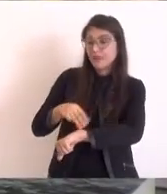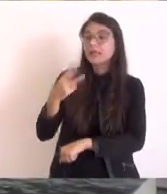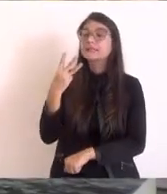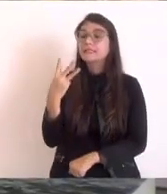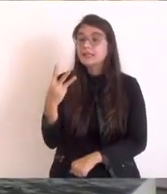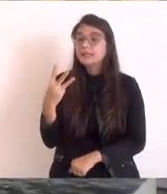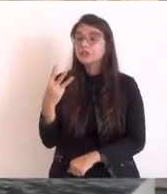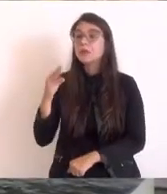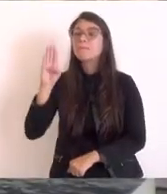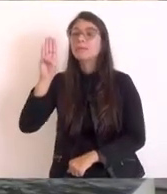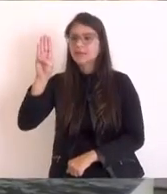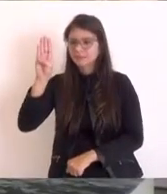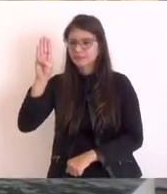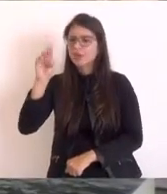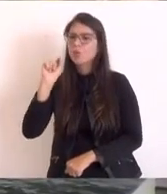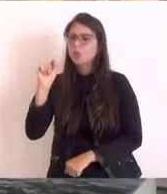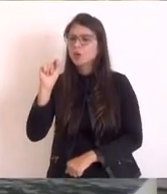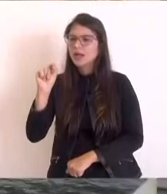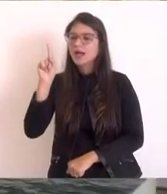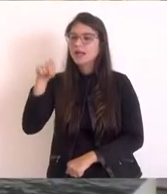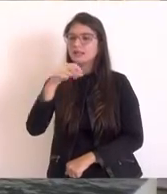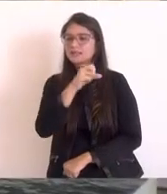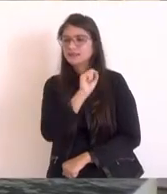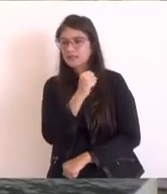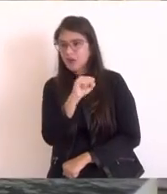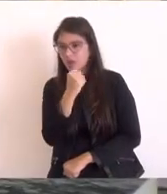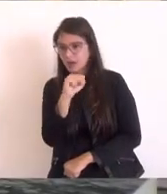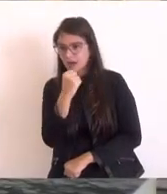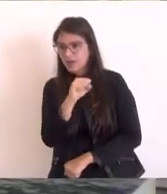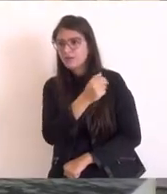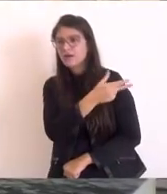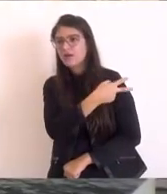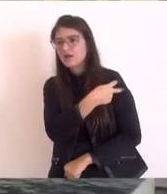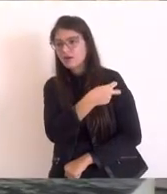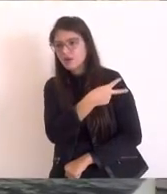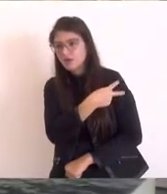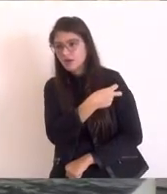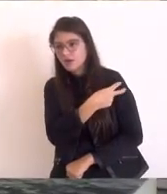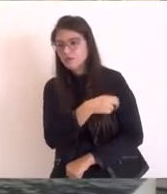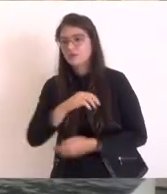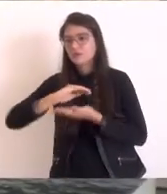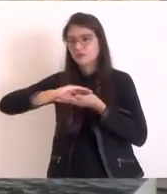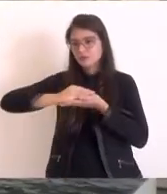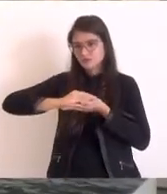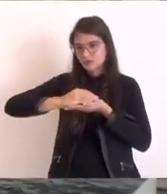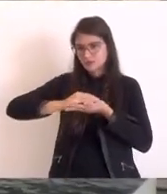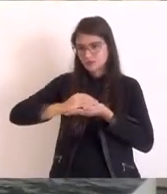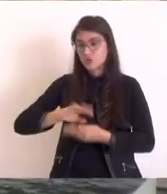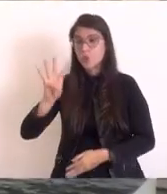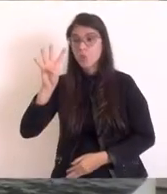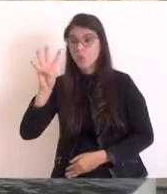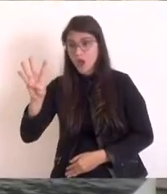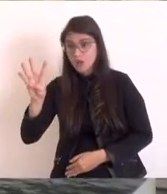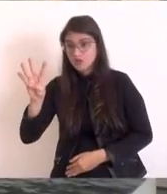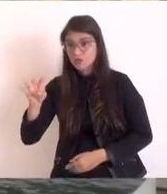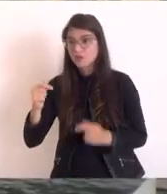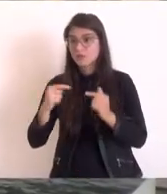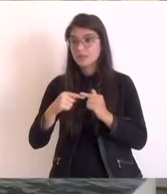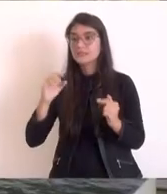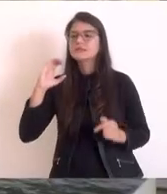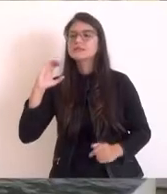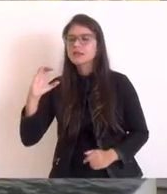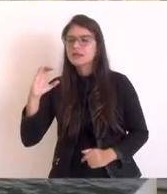É Saquarema, Arraial do Cabo e Rio das Ostras. Nós temos quatro categoria C, deputado.